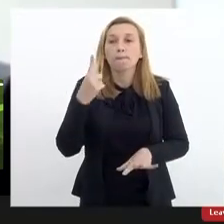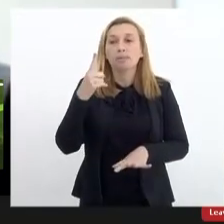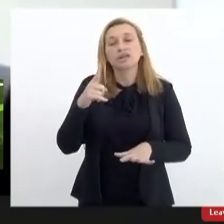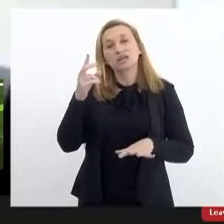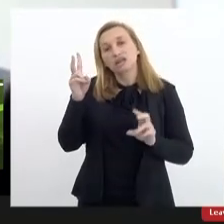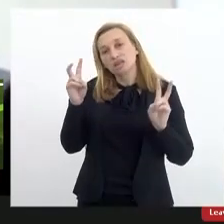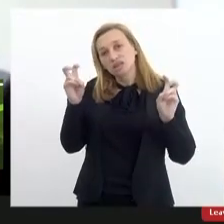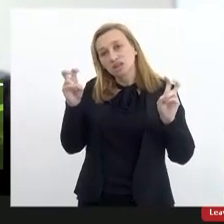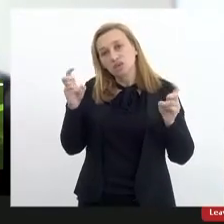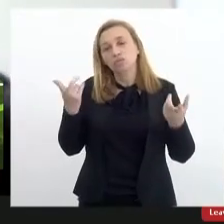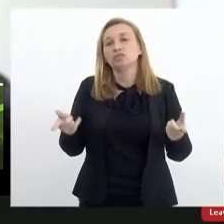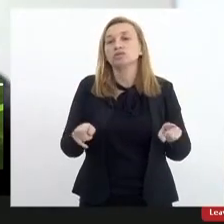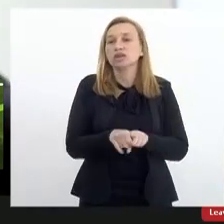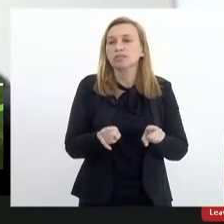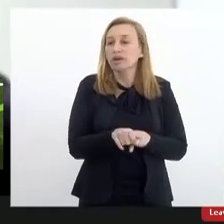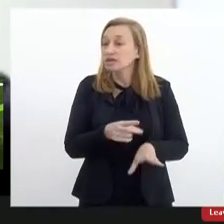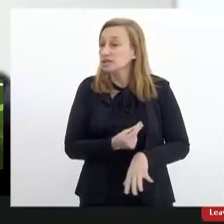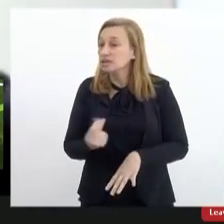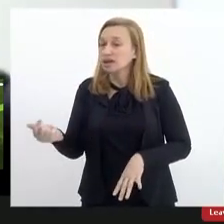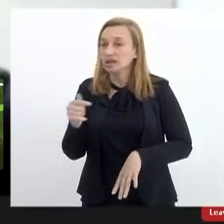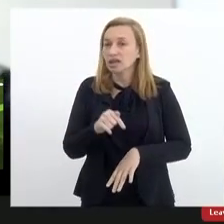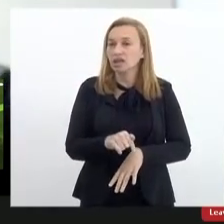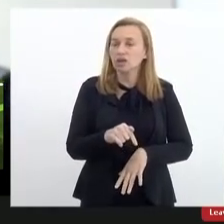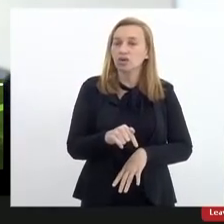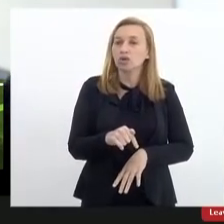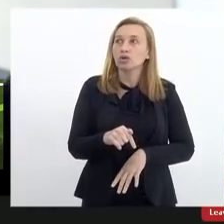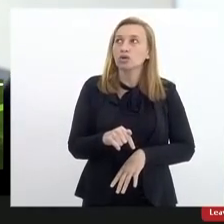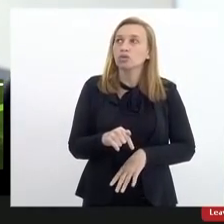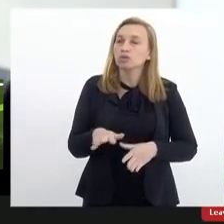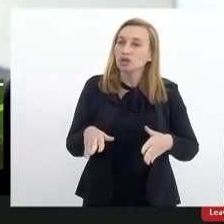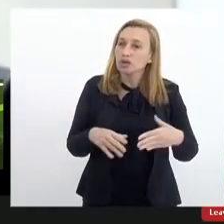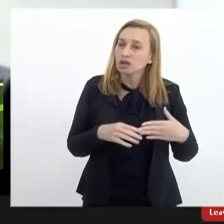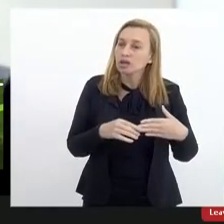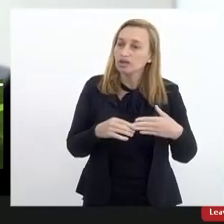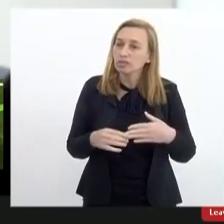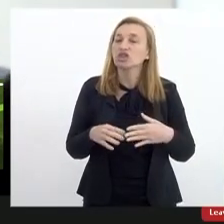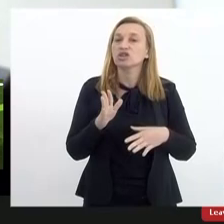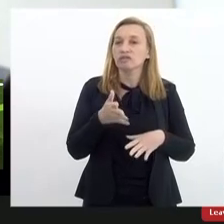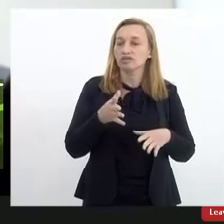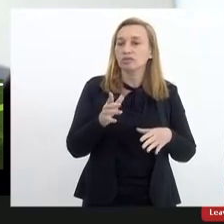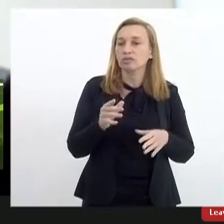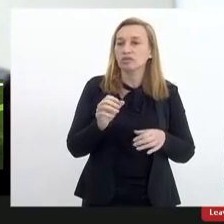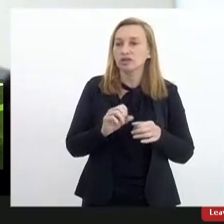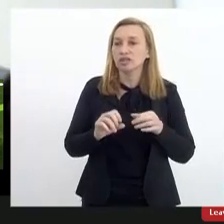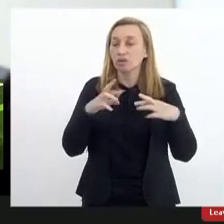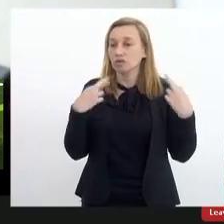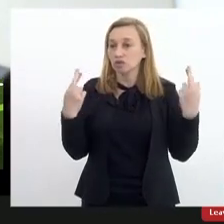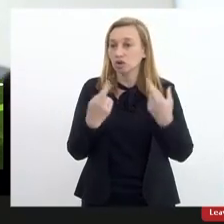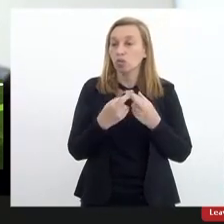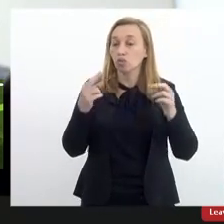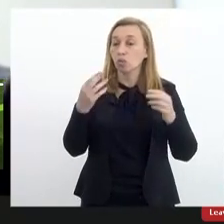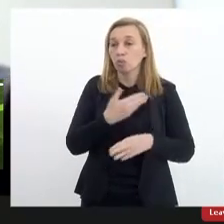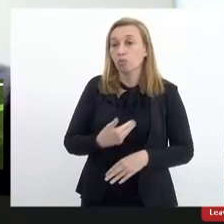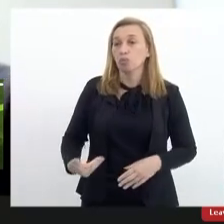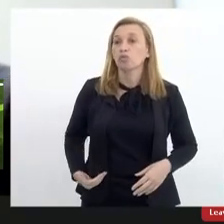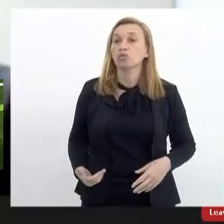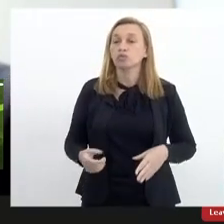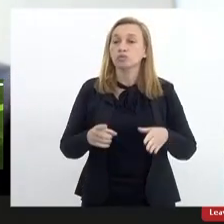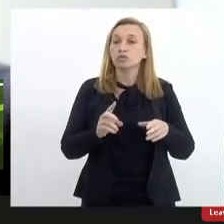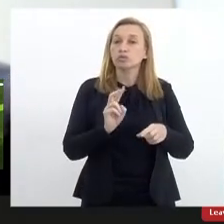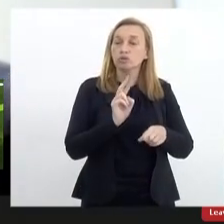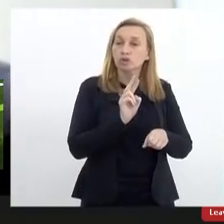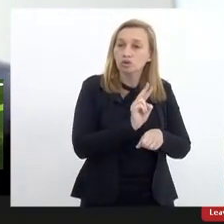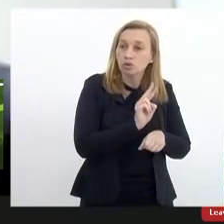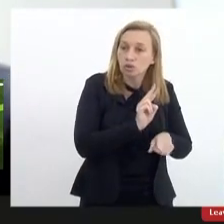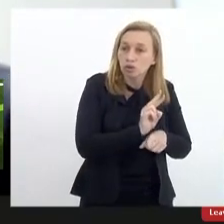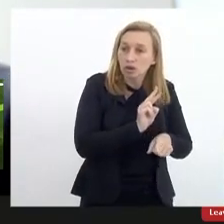questões a gente também sai daqui com o encaminhamento de que vamos realizar uma audiência pública sobre a inspeção escolar